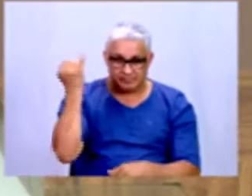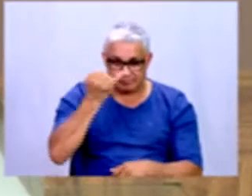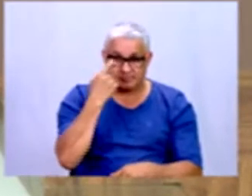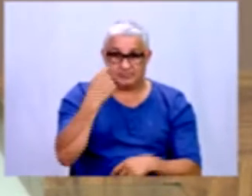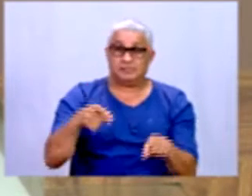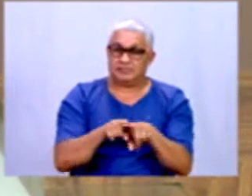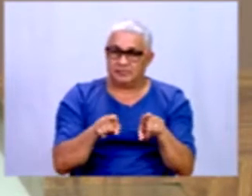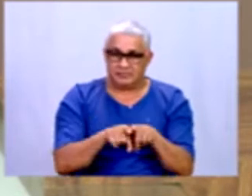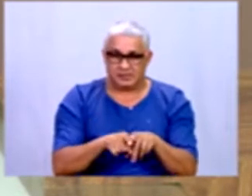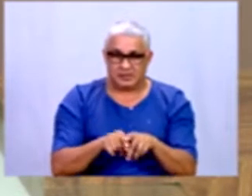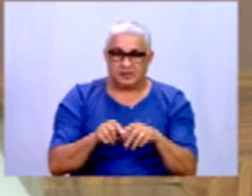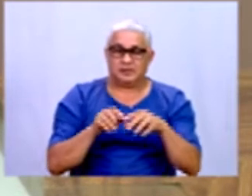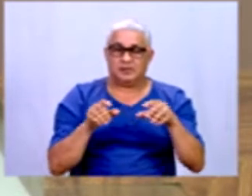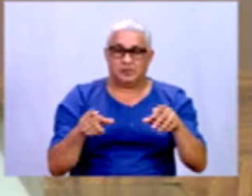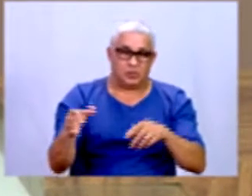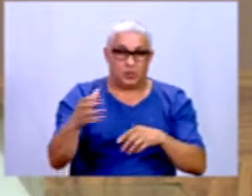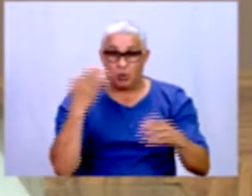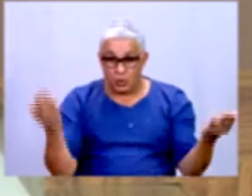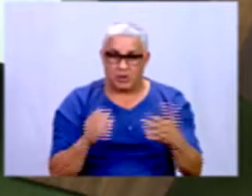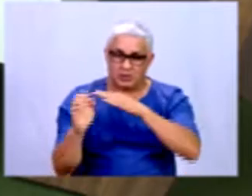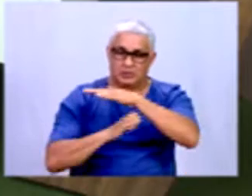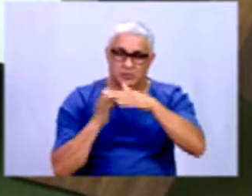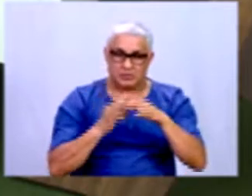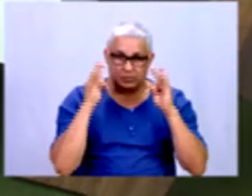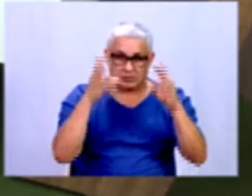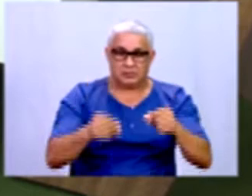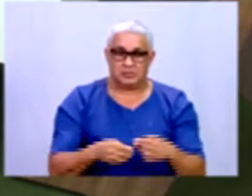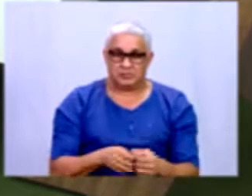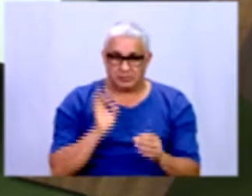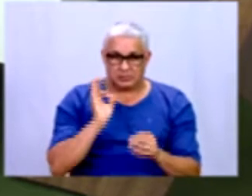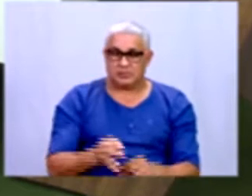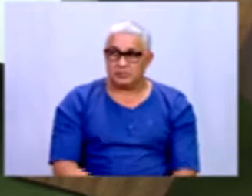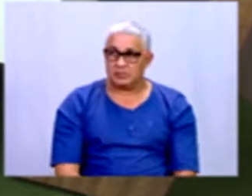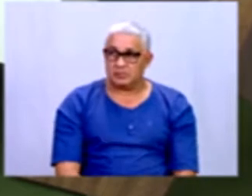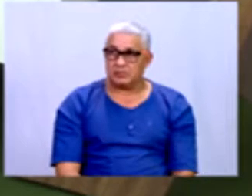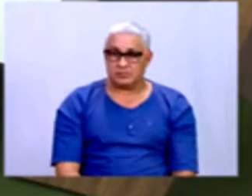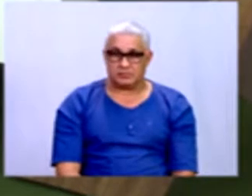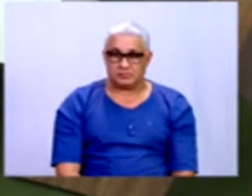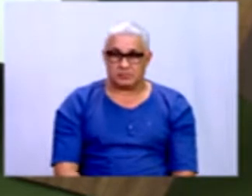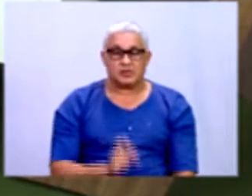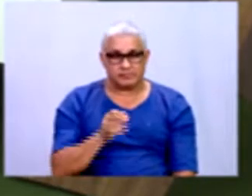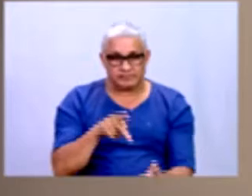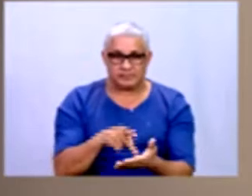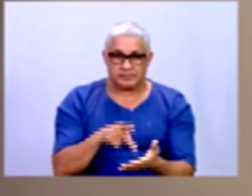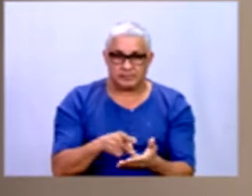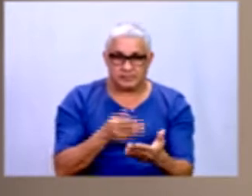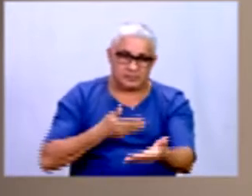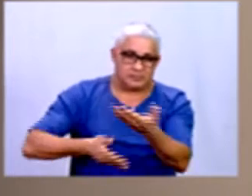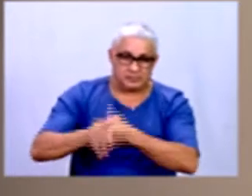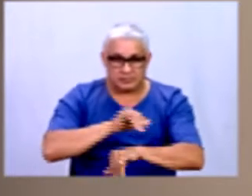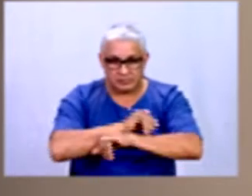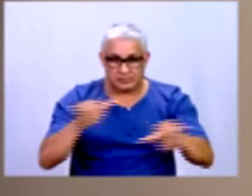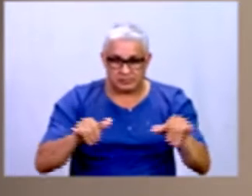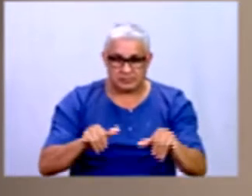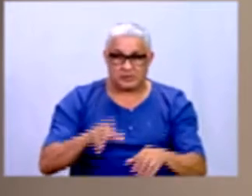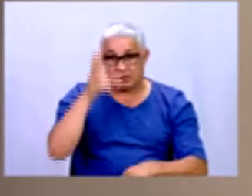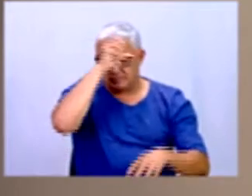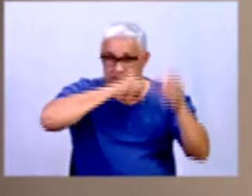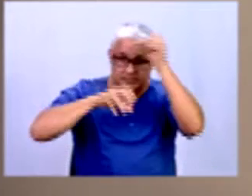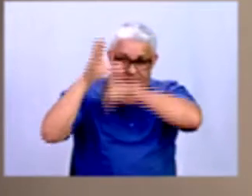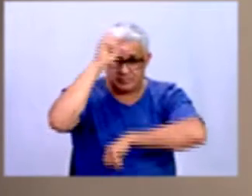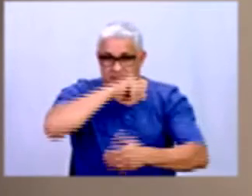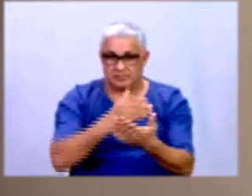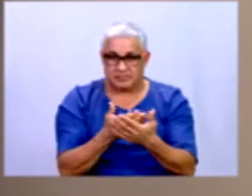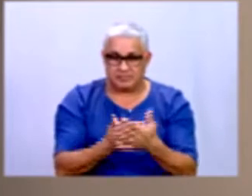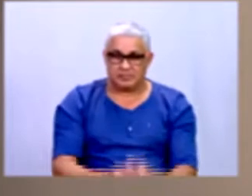e importantíssimo para as organizações de hoje. Não é isso, professora? Exatamente. Essa troca de informações aí enriquece muito a nossa aula, né, professor?